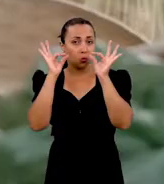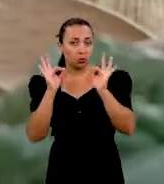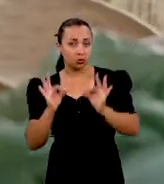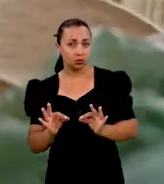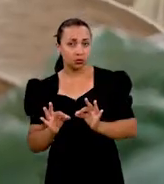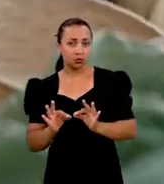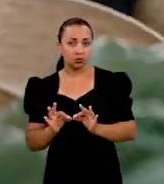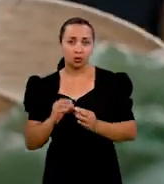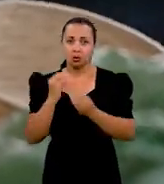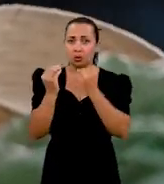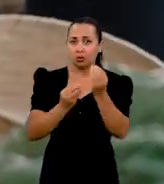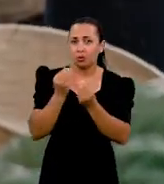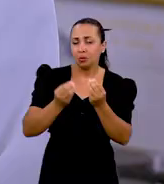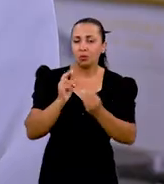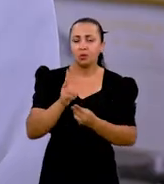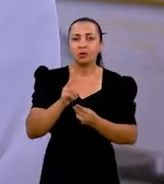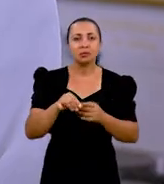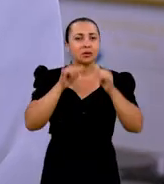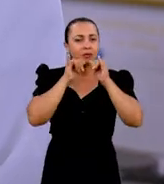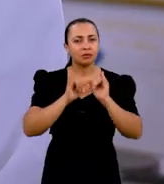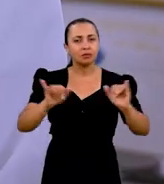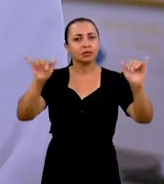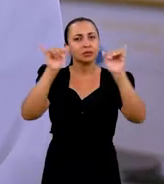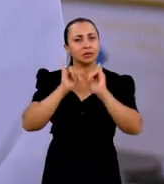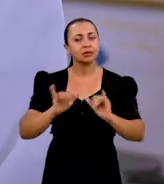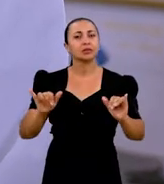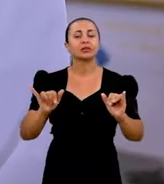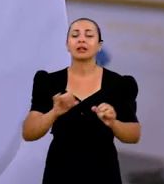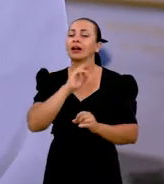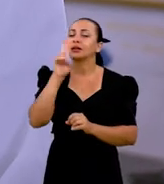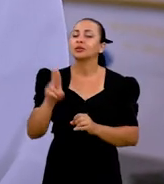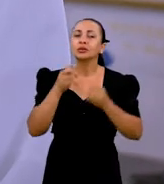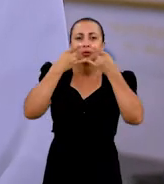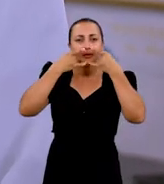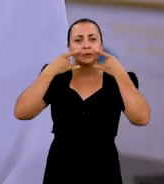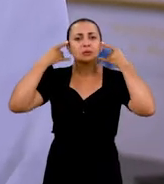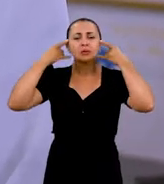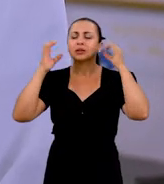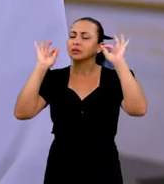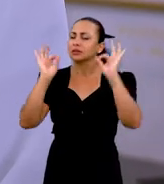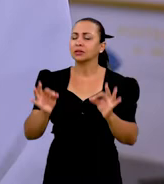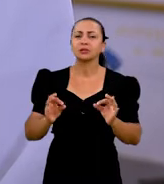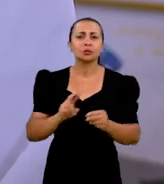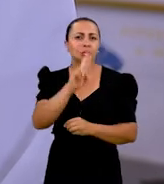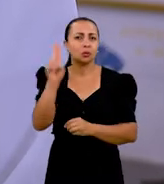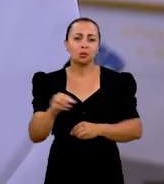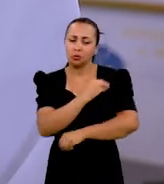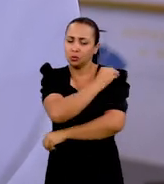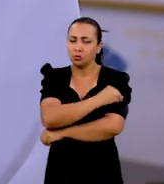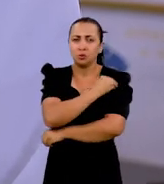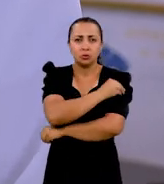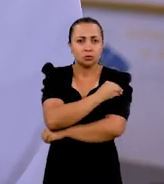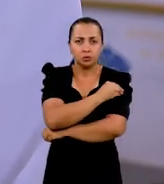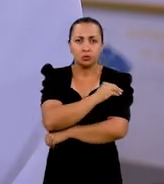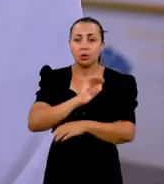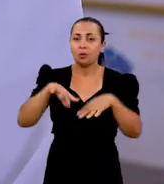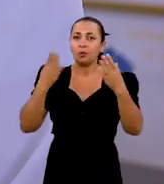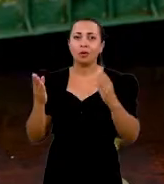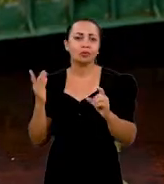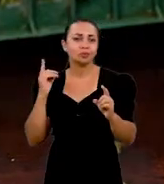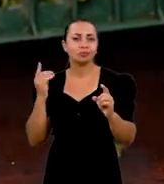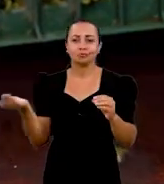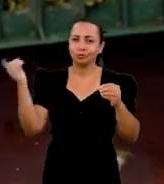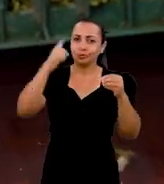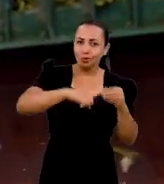O ideal, como sempre está sendo divulgado na mídia, é que use a máscara corretamente. Que use o álcool em gel.